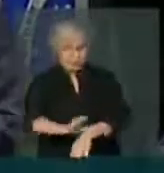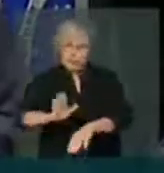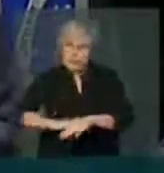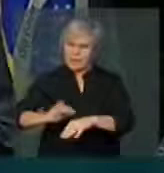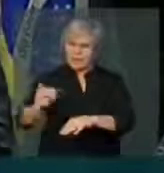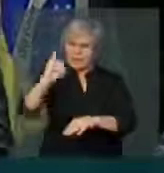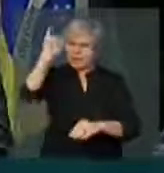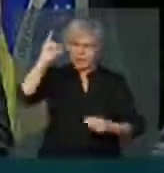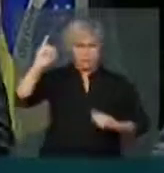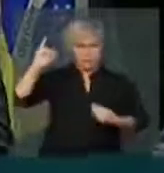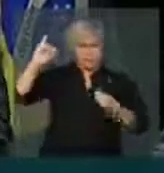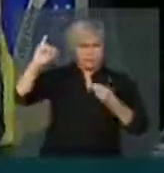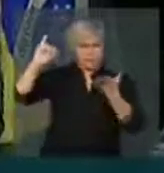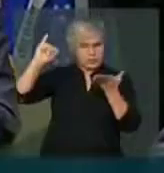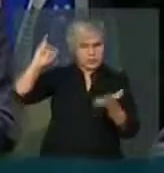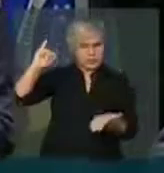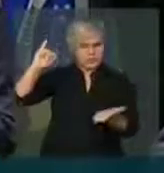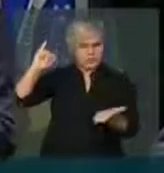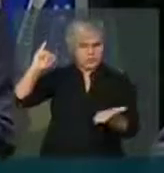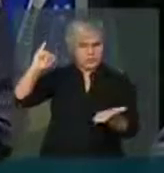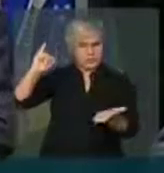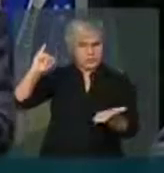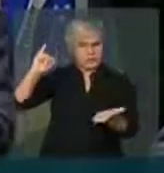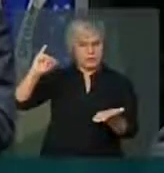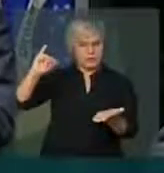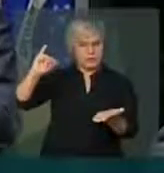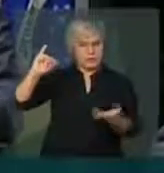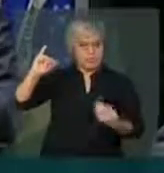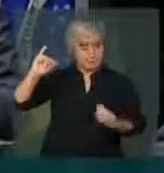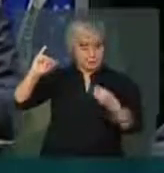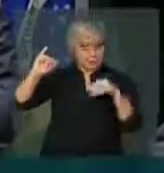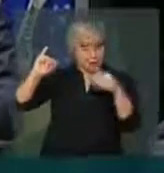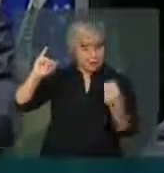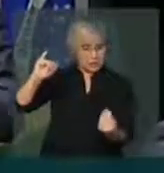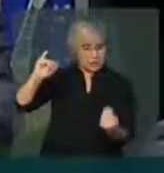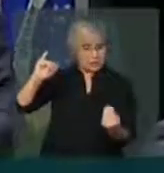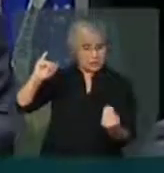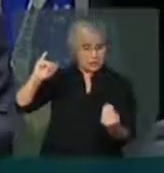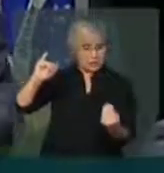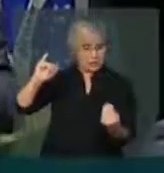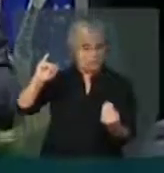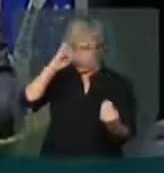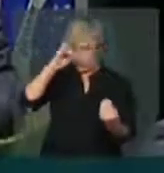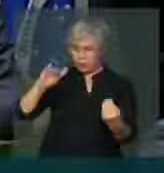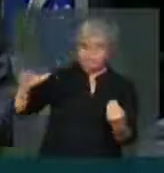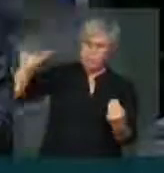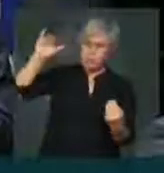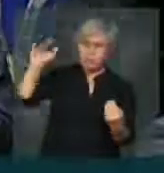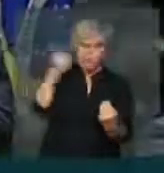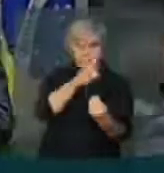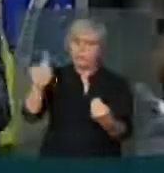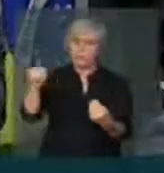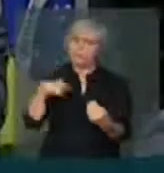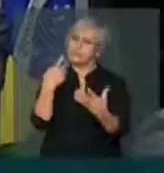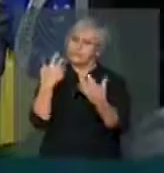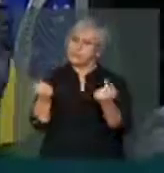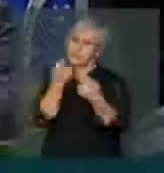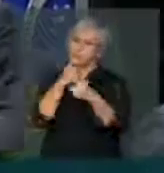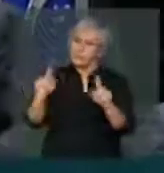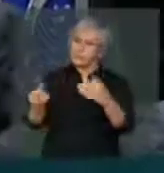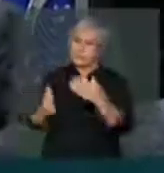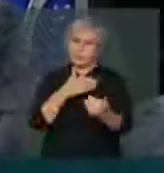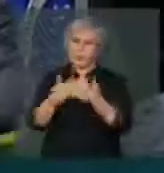vida? É claro que não. Não podemos admitir isso no nosso país. Seja